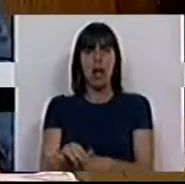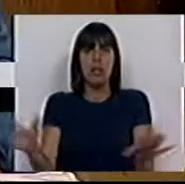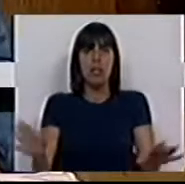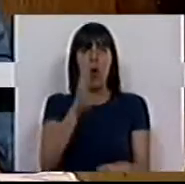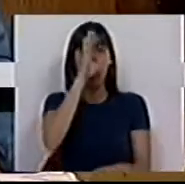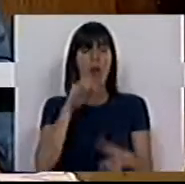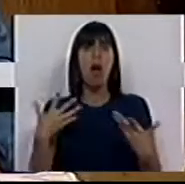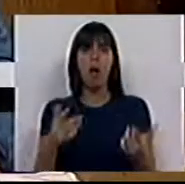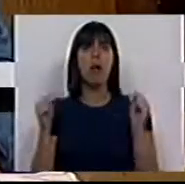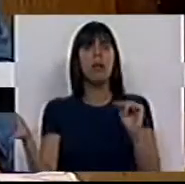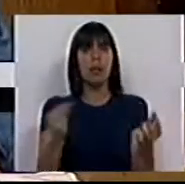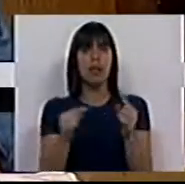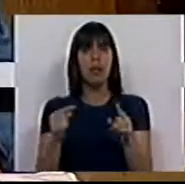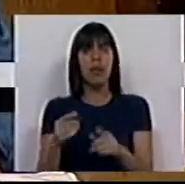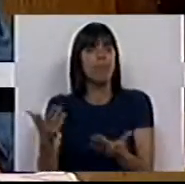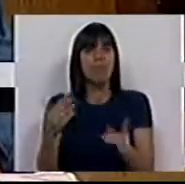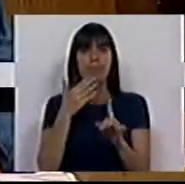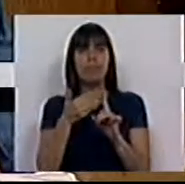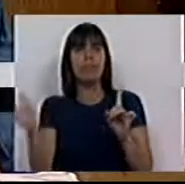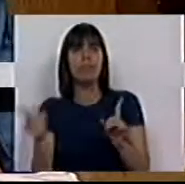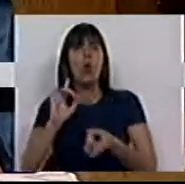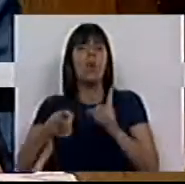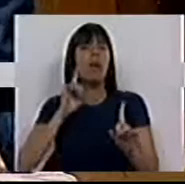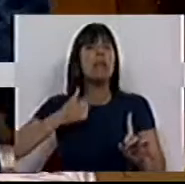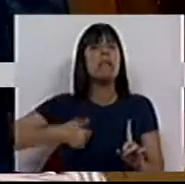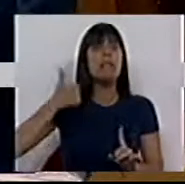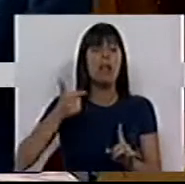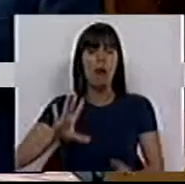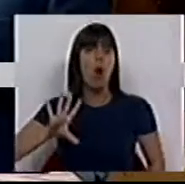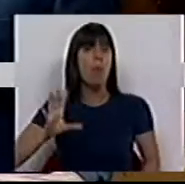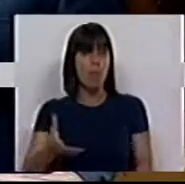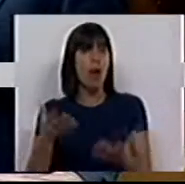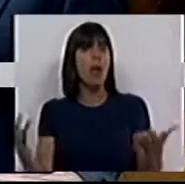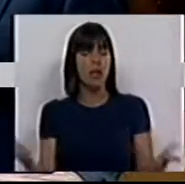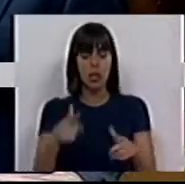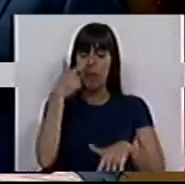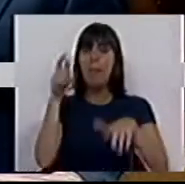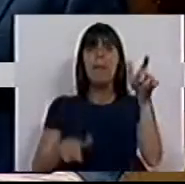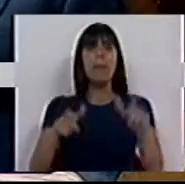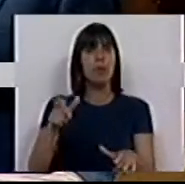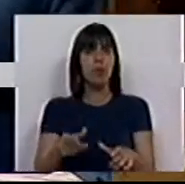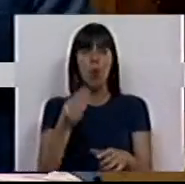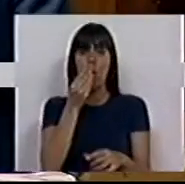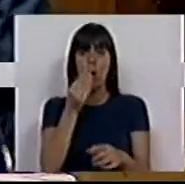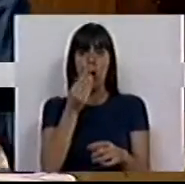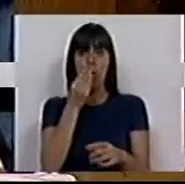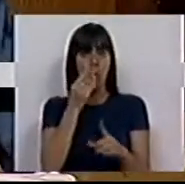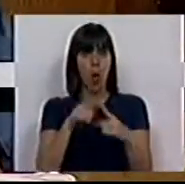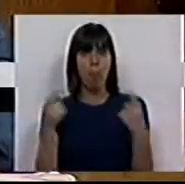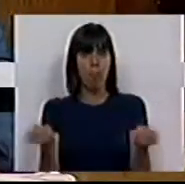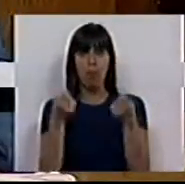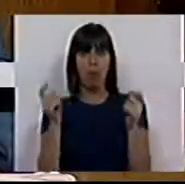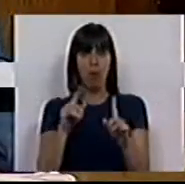como o Governo neste debate passou ao lado daquilo que era essencial ao país. As pessoas não comem propaganda.